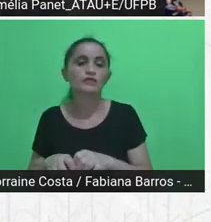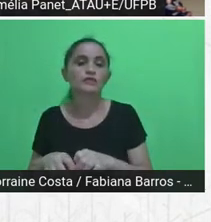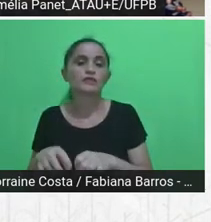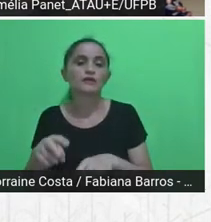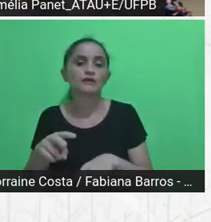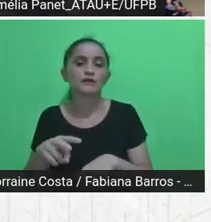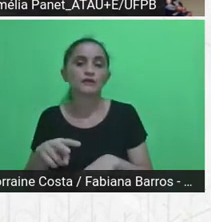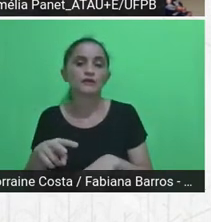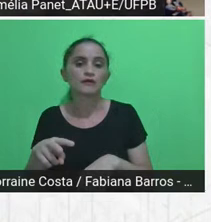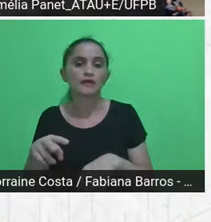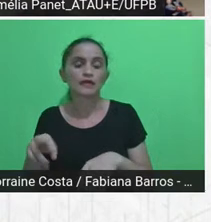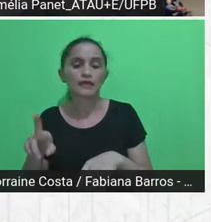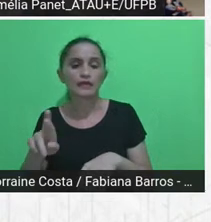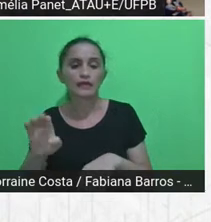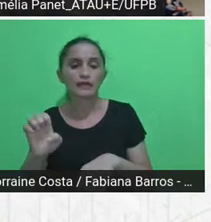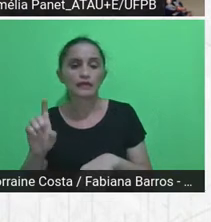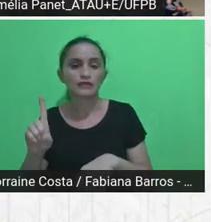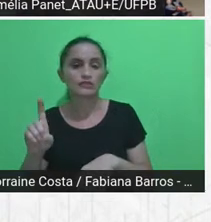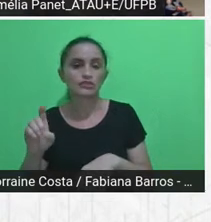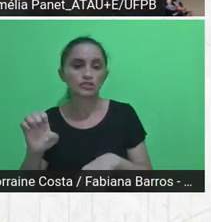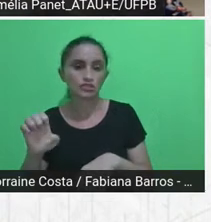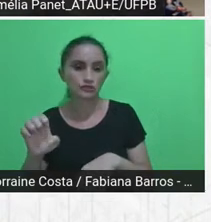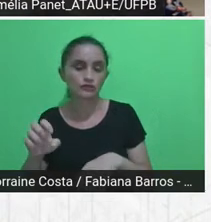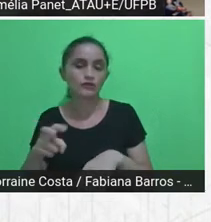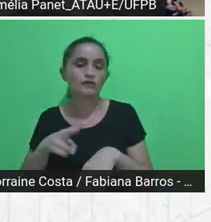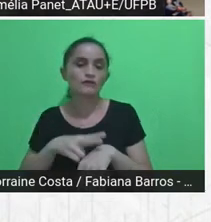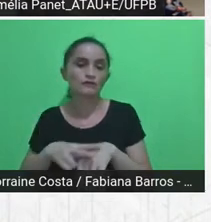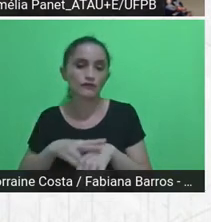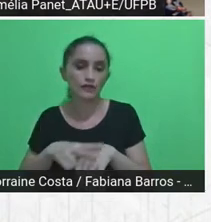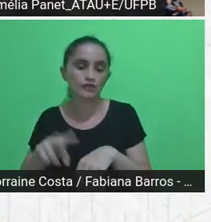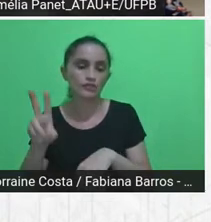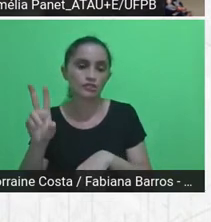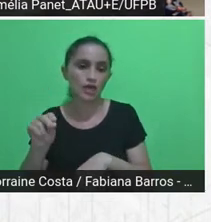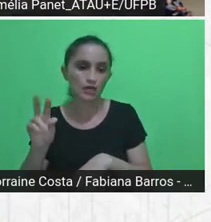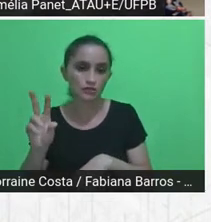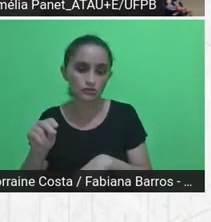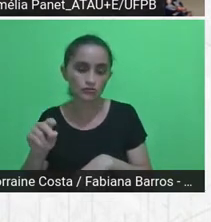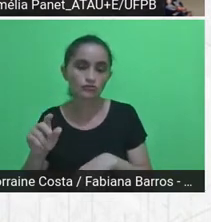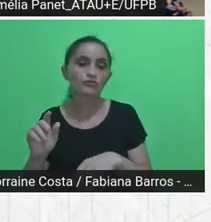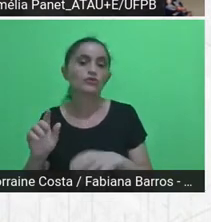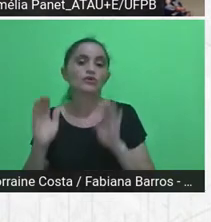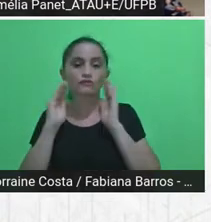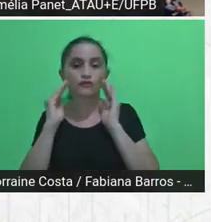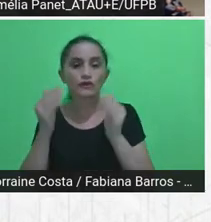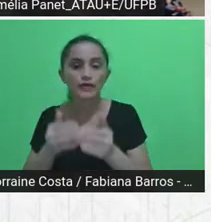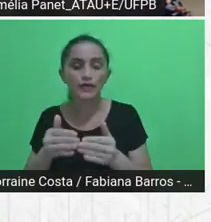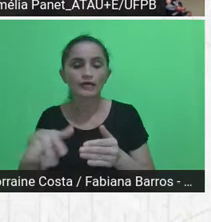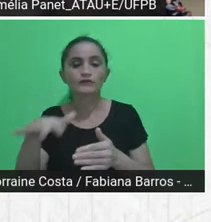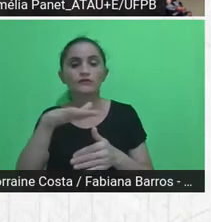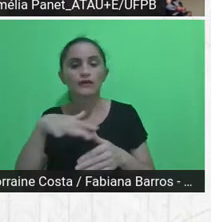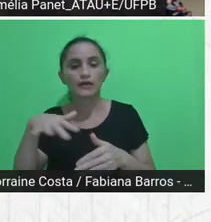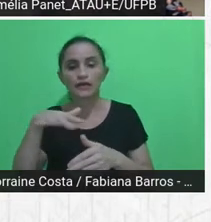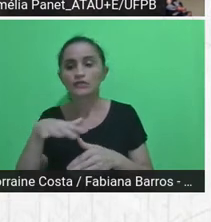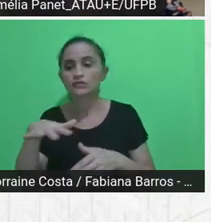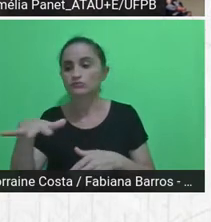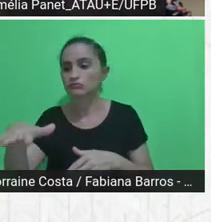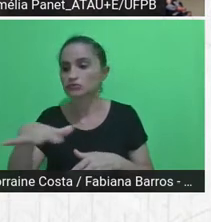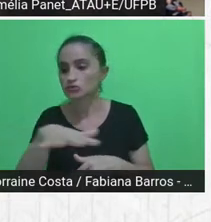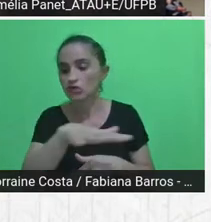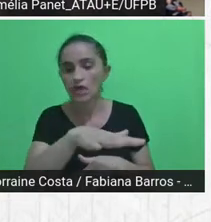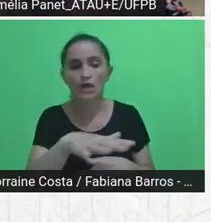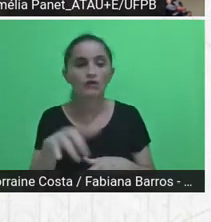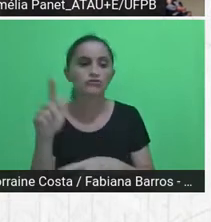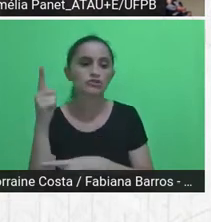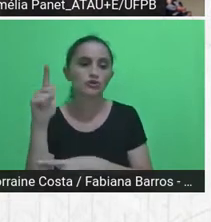muito correlacionados com as problemáticas territoriais, geográficas, de patologias,